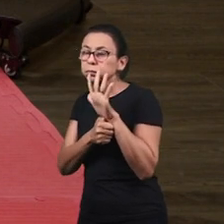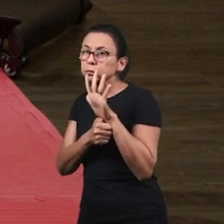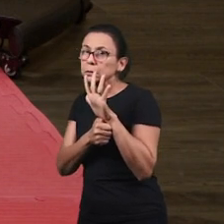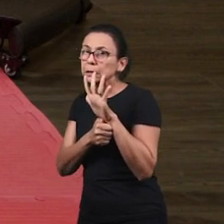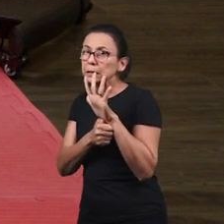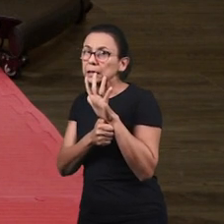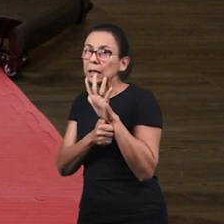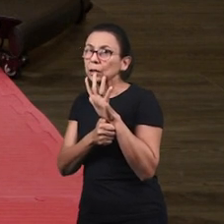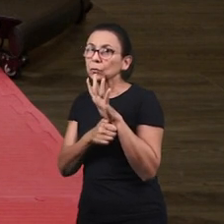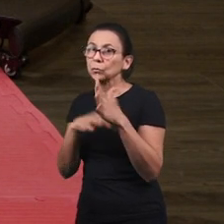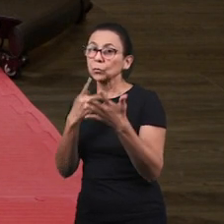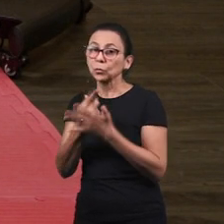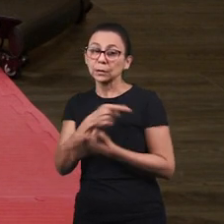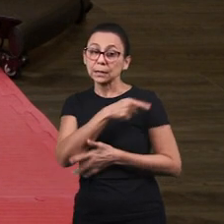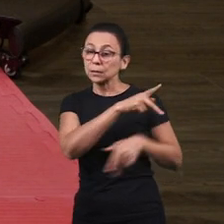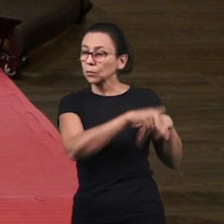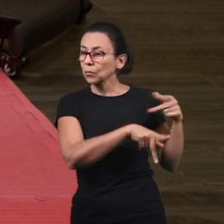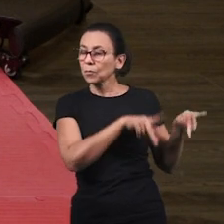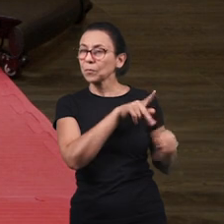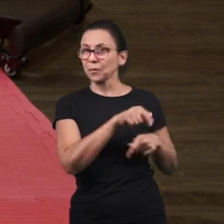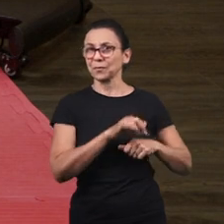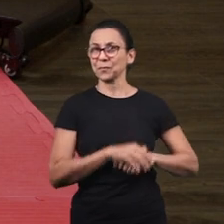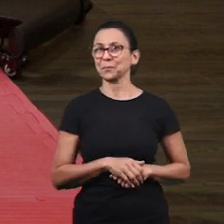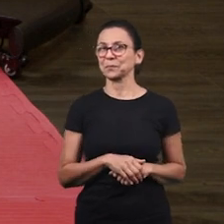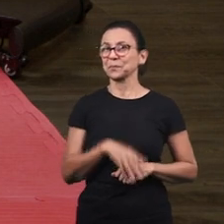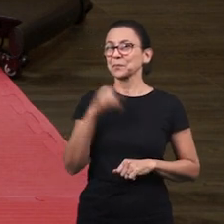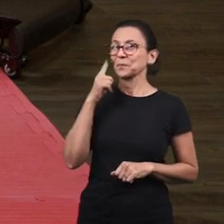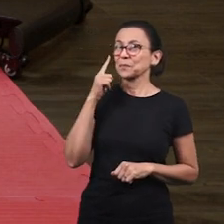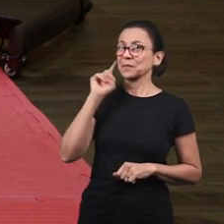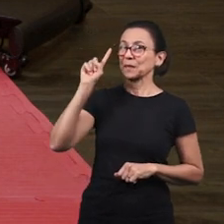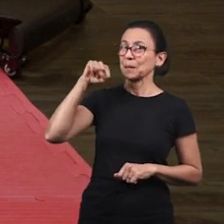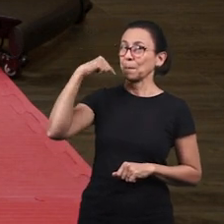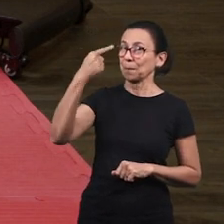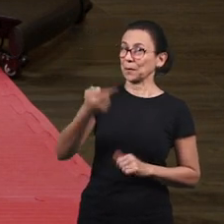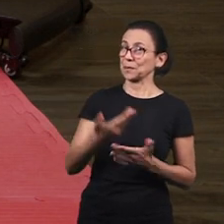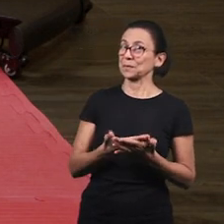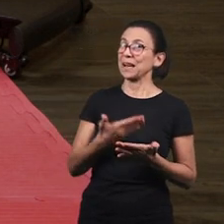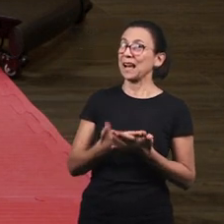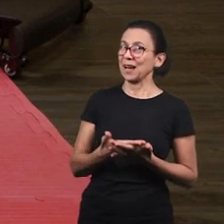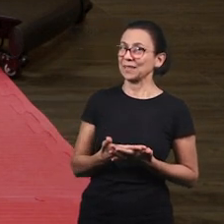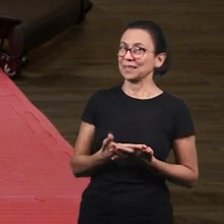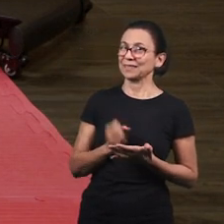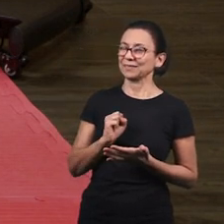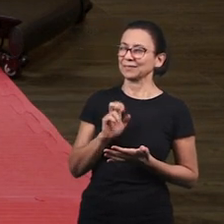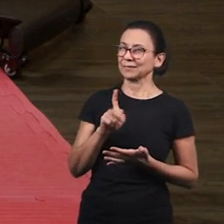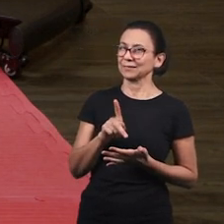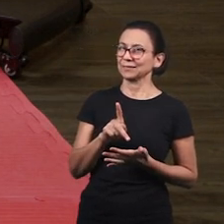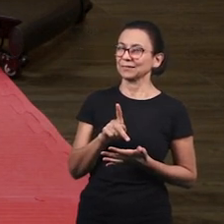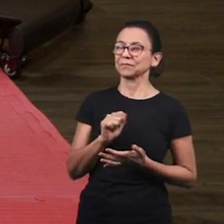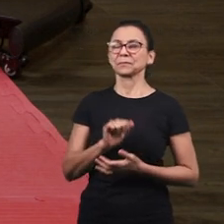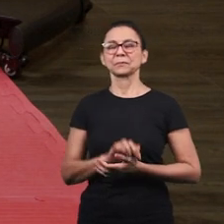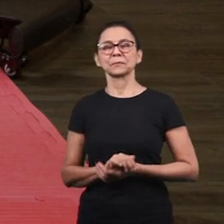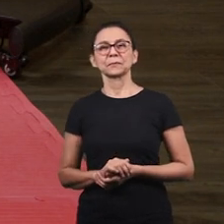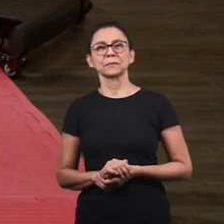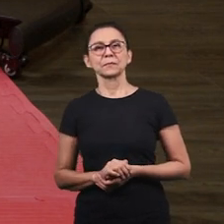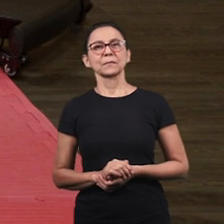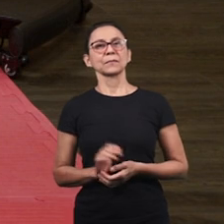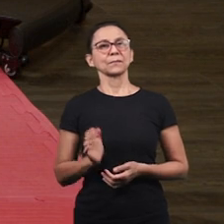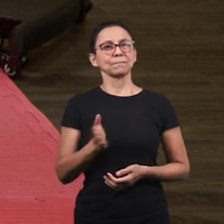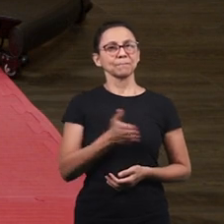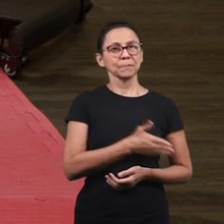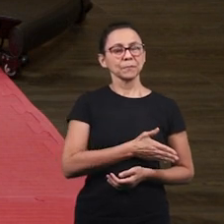só vamos saber na próxima aula Por isso que nós não podemos perder Então Noé Ele